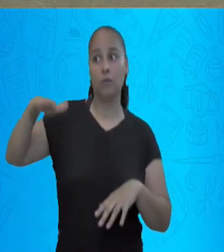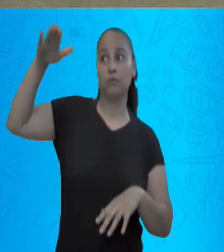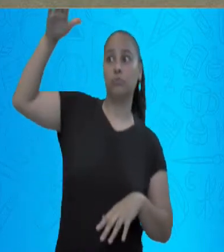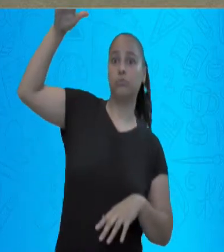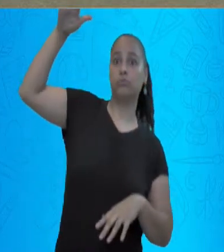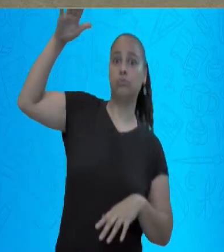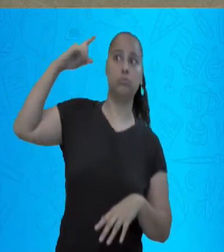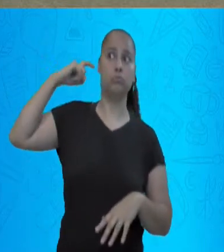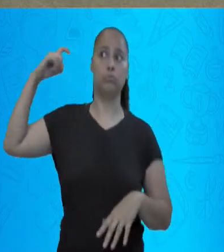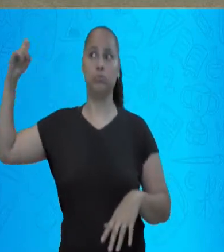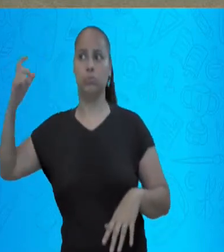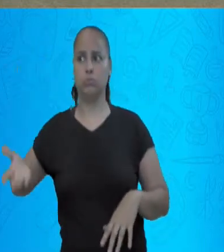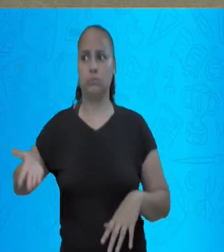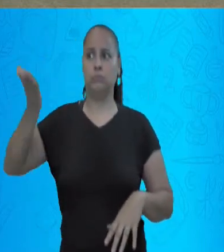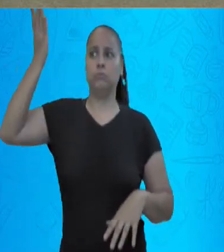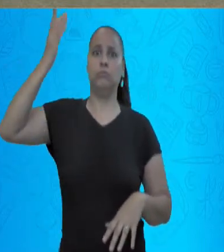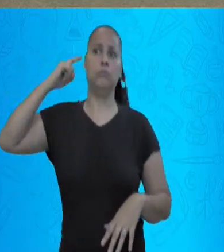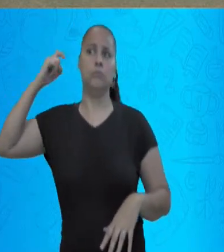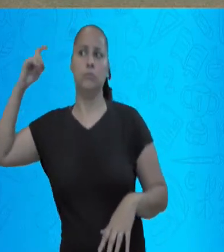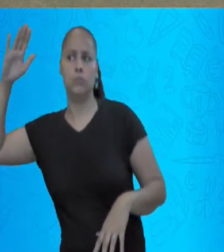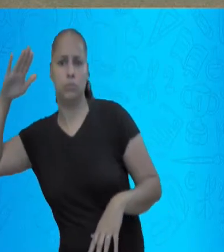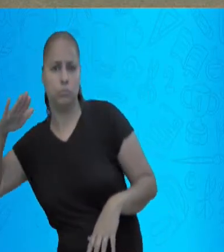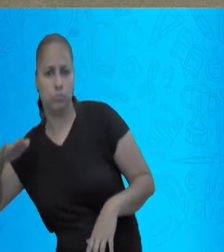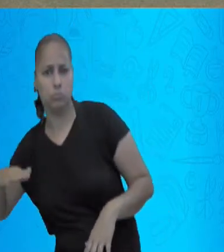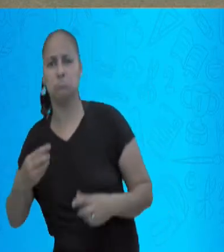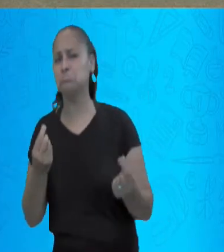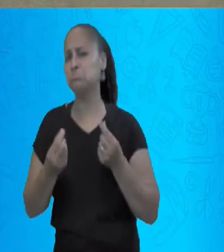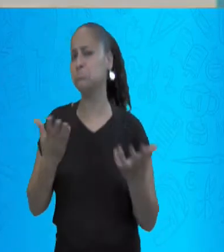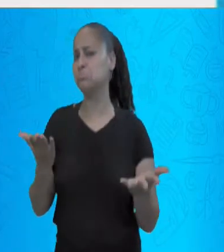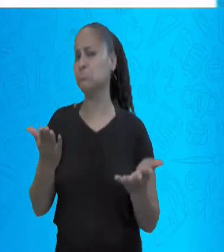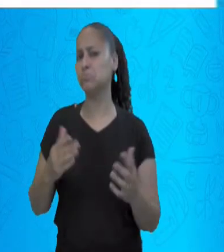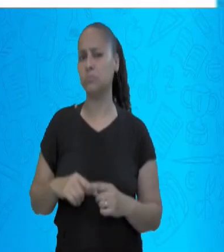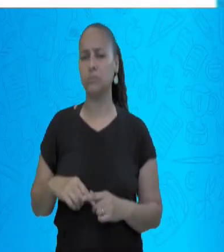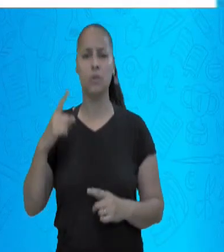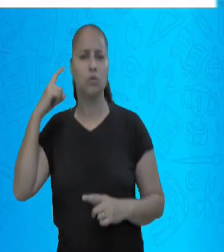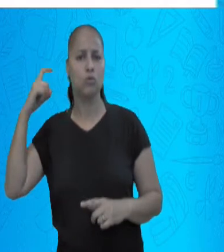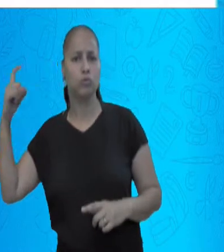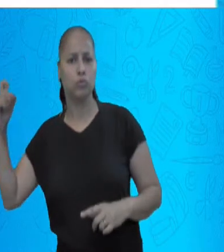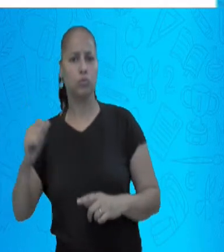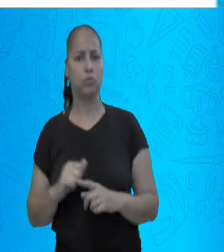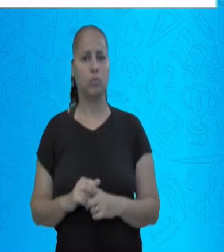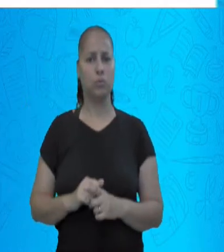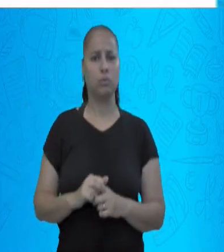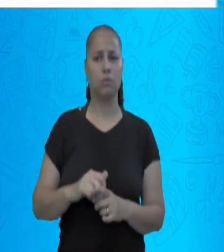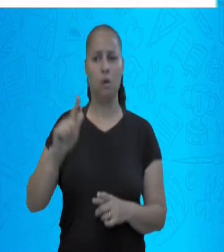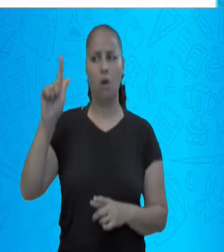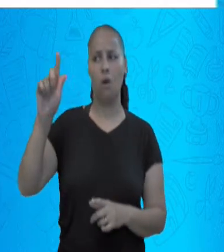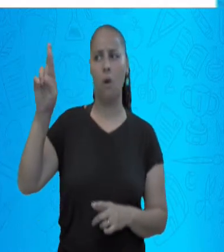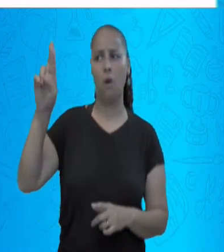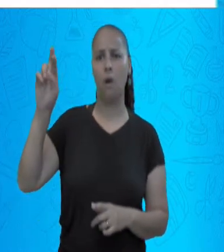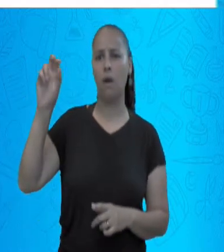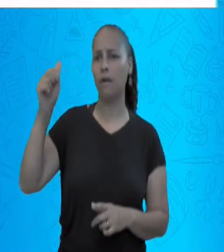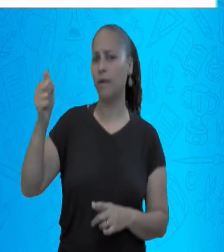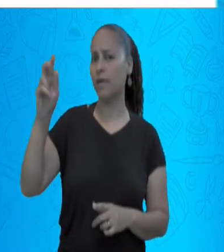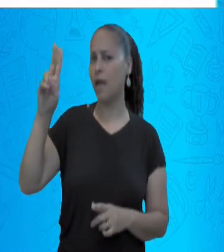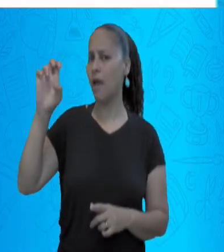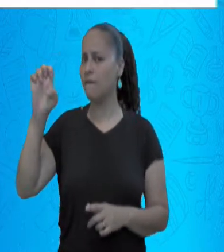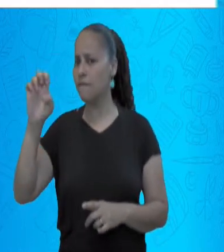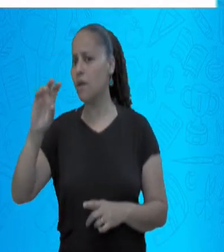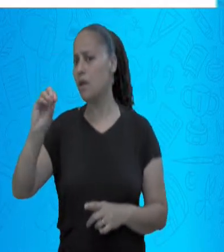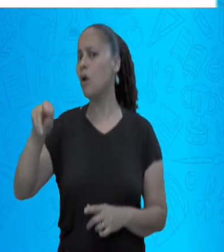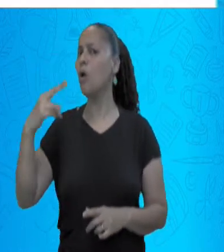É o que nos faz perceber se o som é grave ou agudo. Tem dois exemplos no slide.